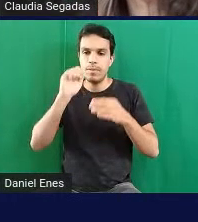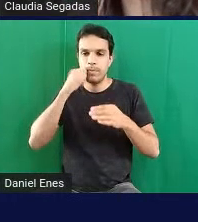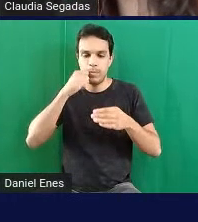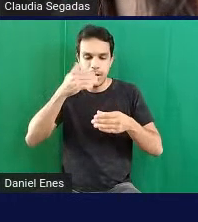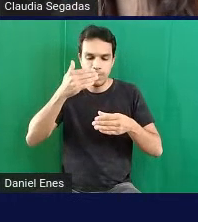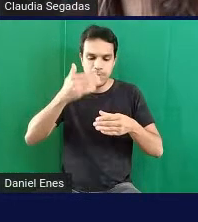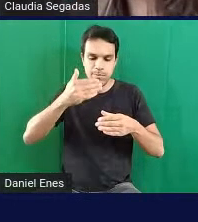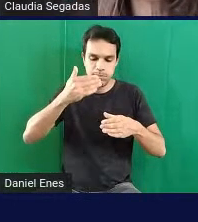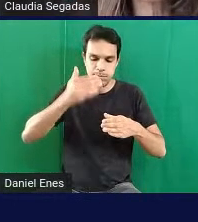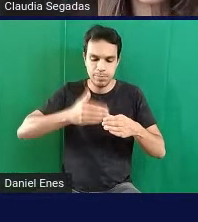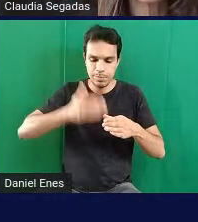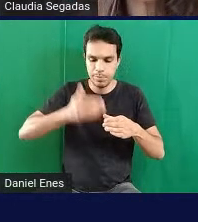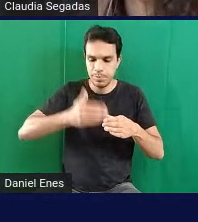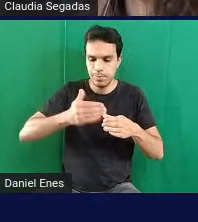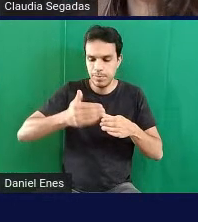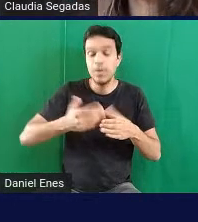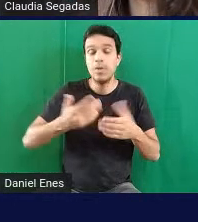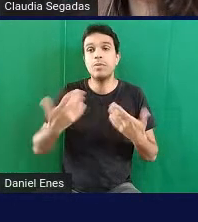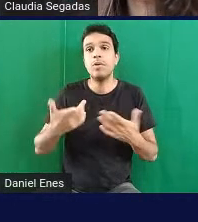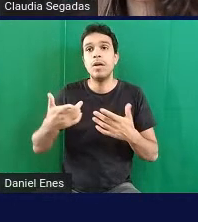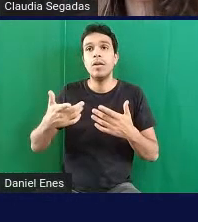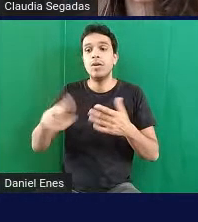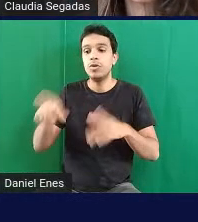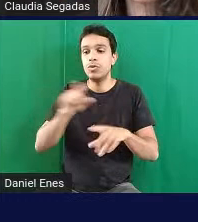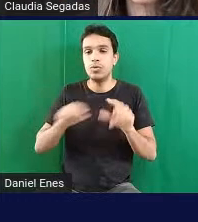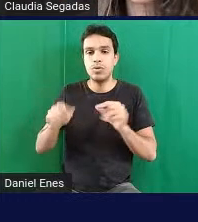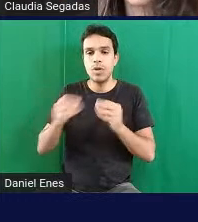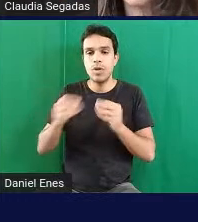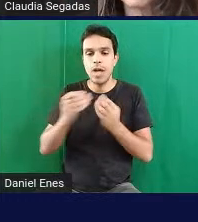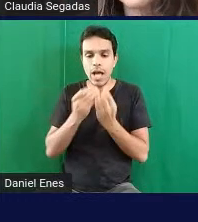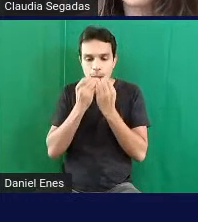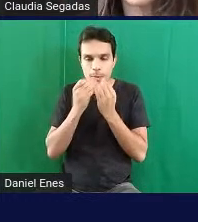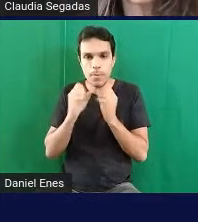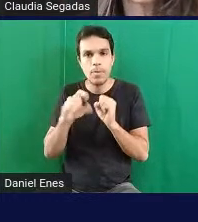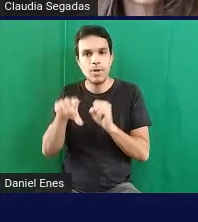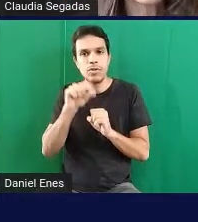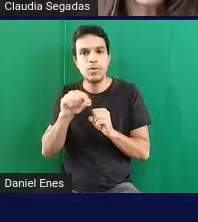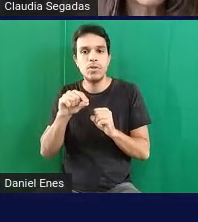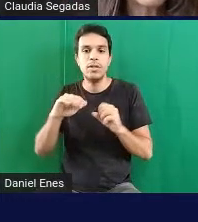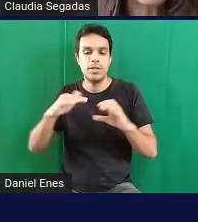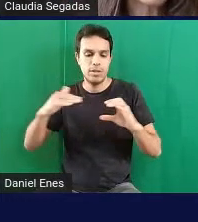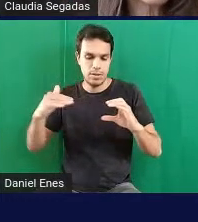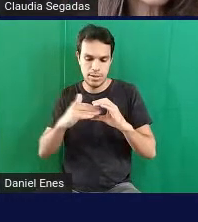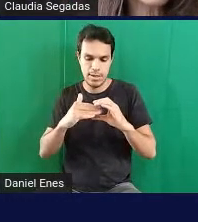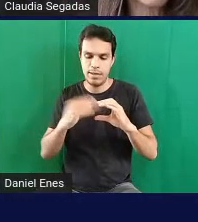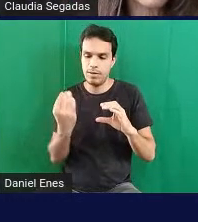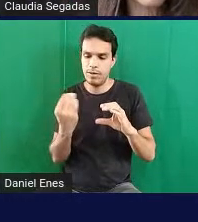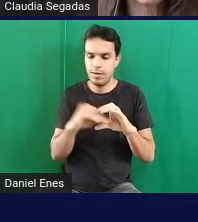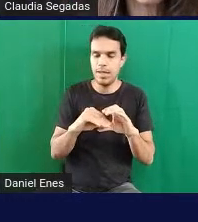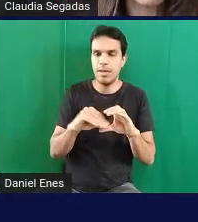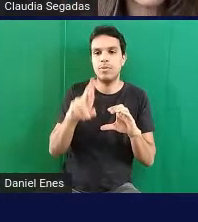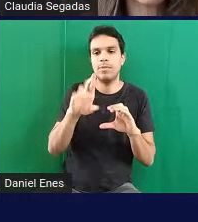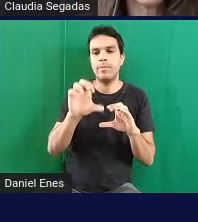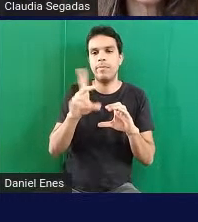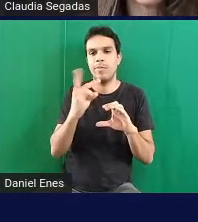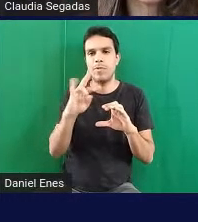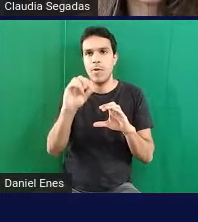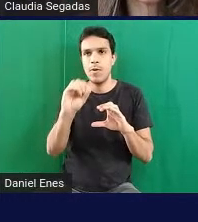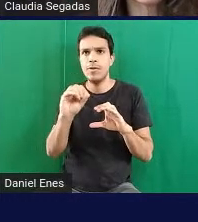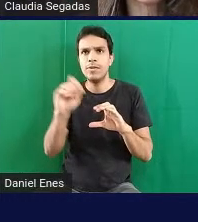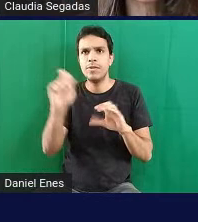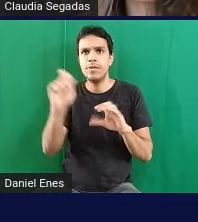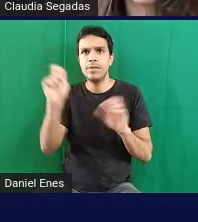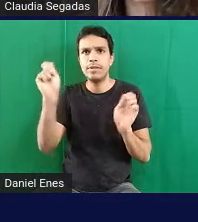diferentes sanduíche você pode escolher só a possibilidade de colocar um recheio cá aqui propositalmente eu peguei